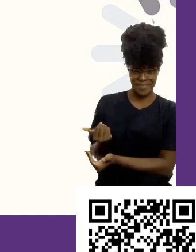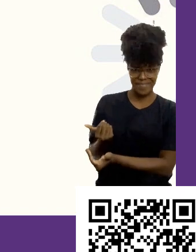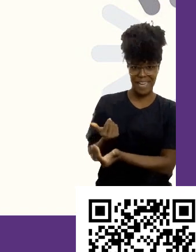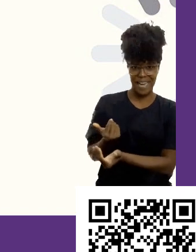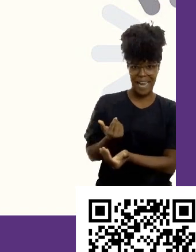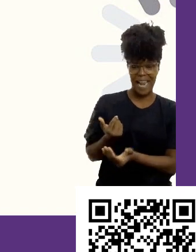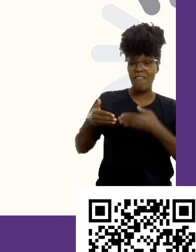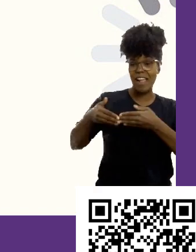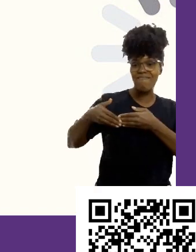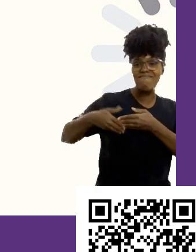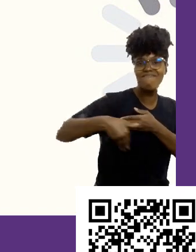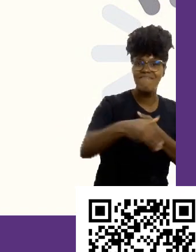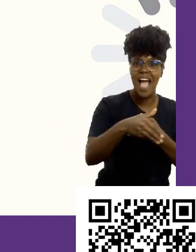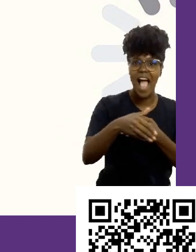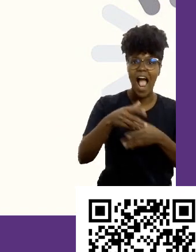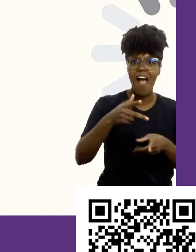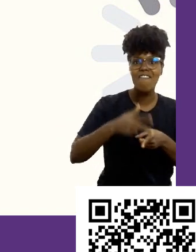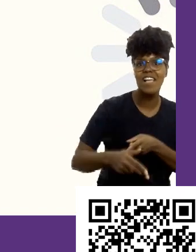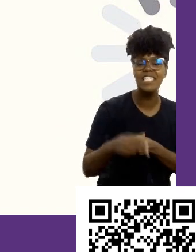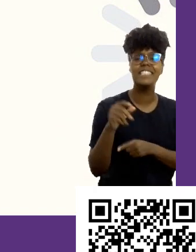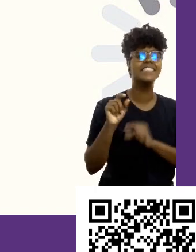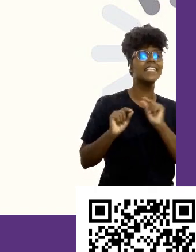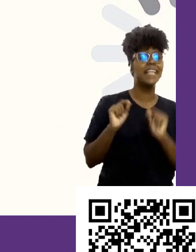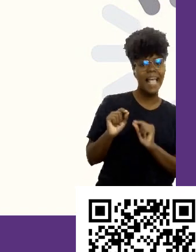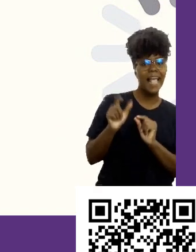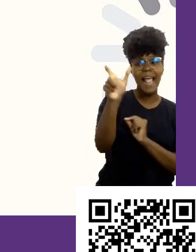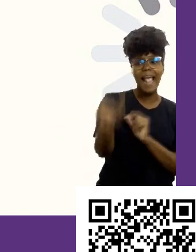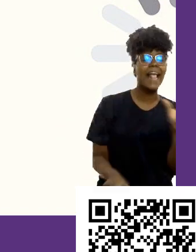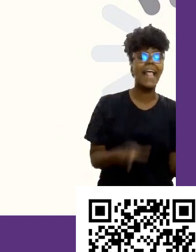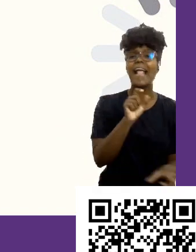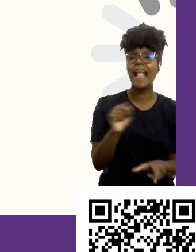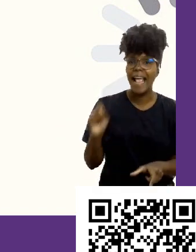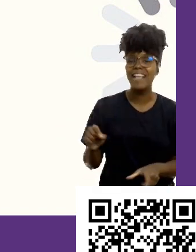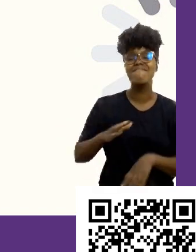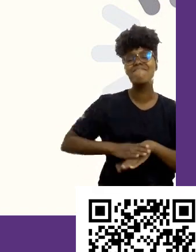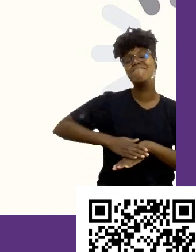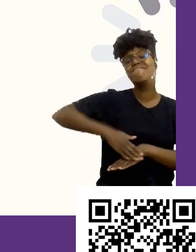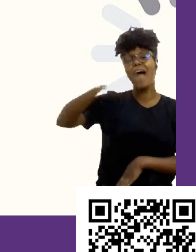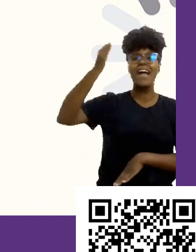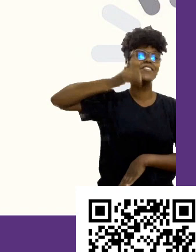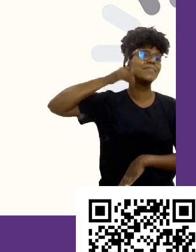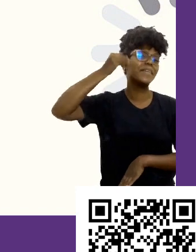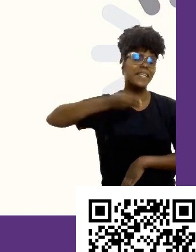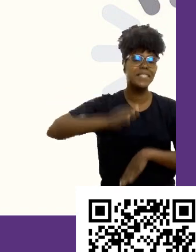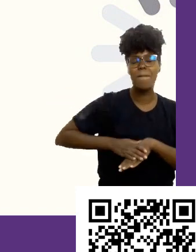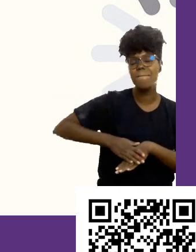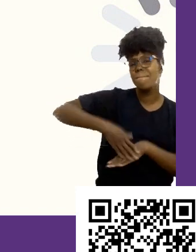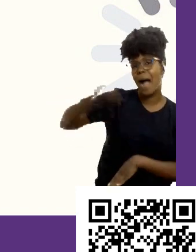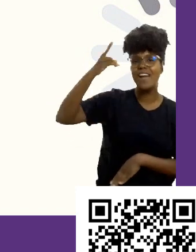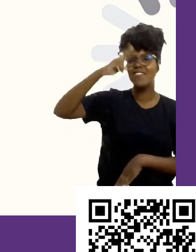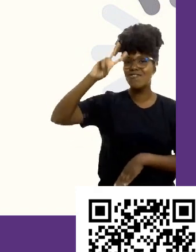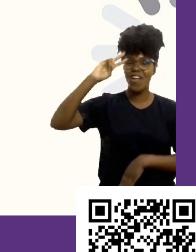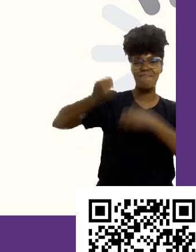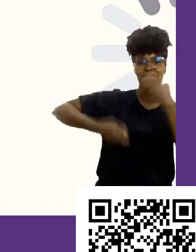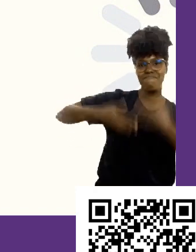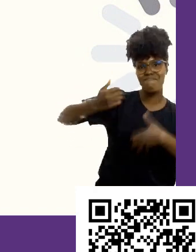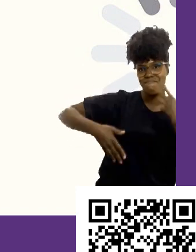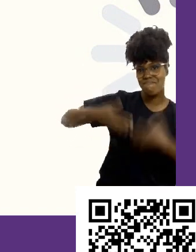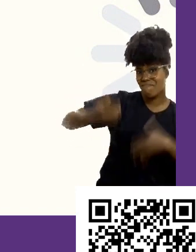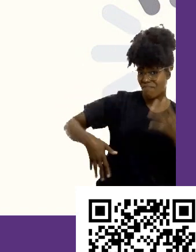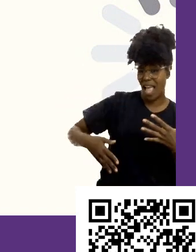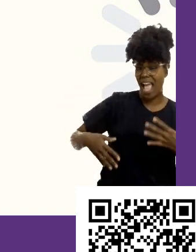tiver mais história para contar. Vai sair na frente quem tiver mais experiência. Mas, Mariana, a minha experiência é muito